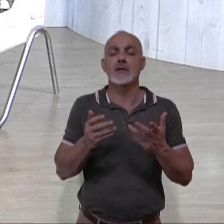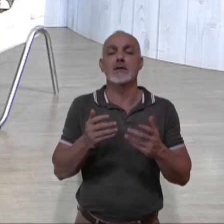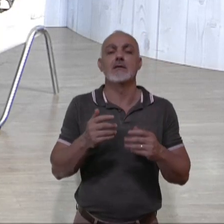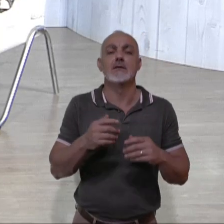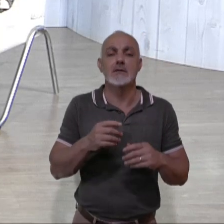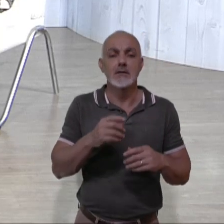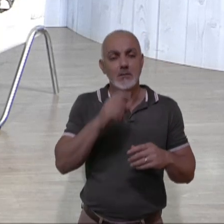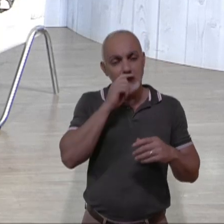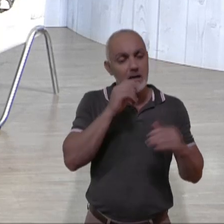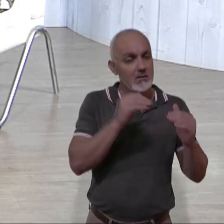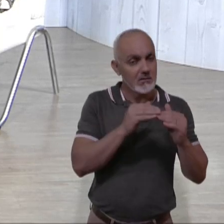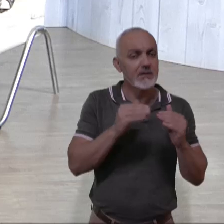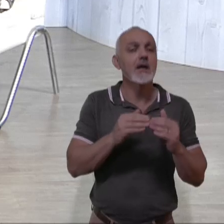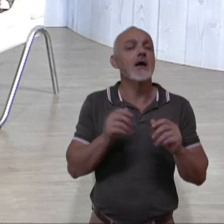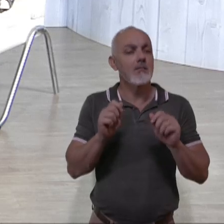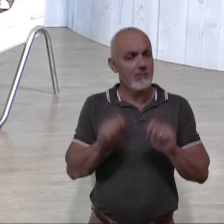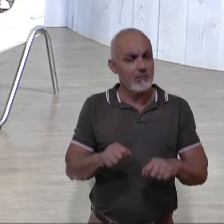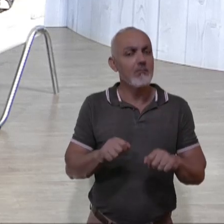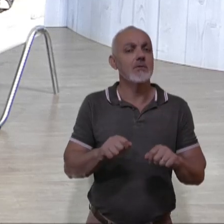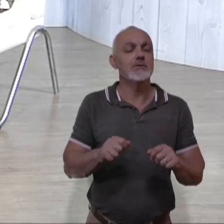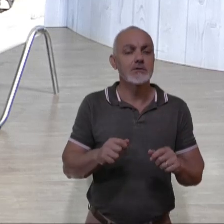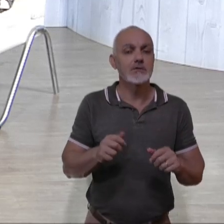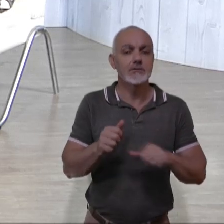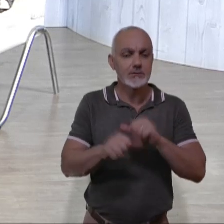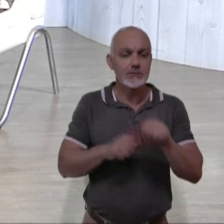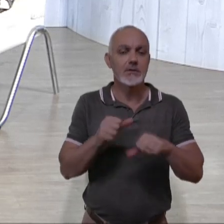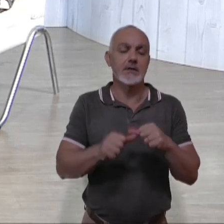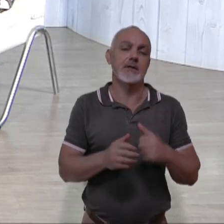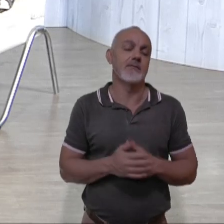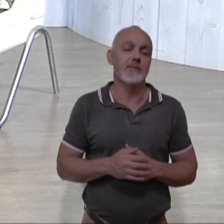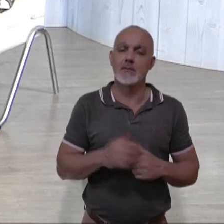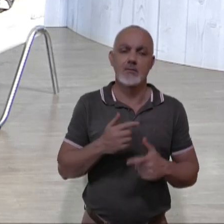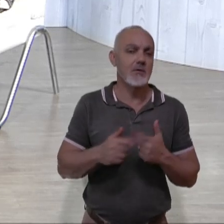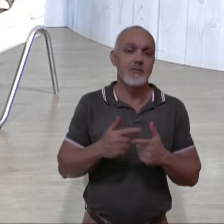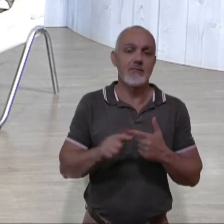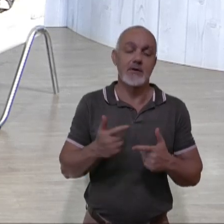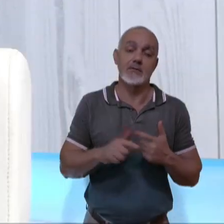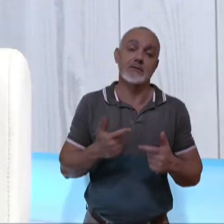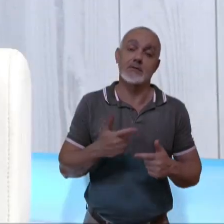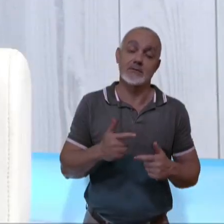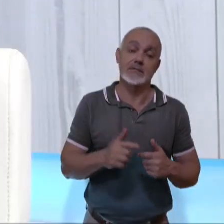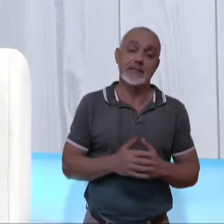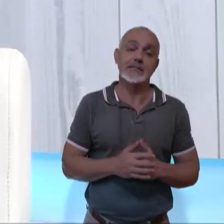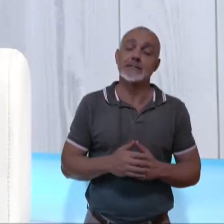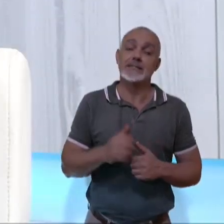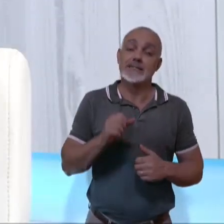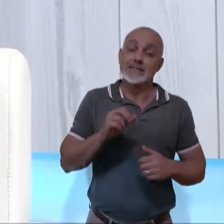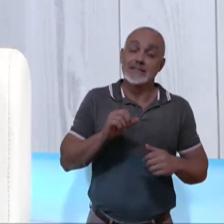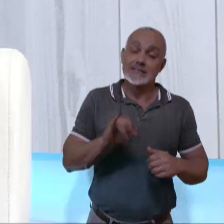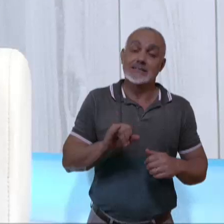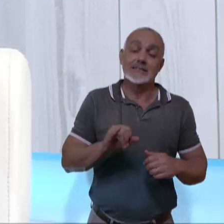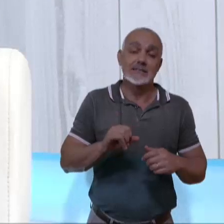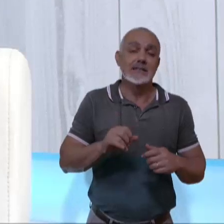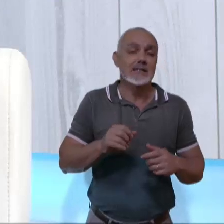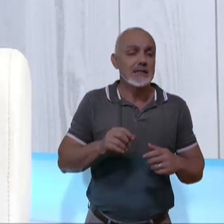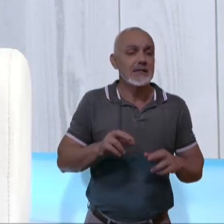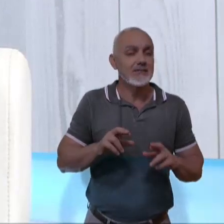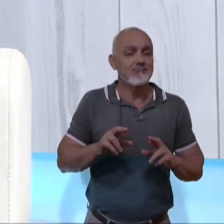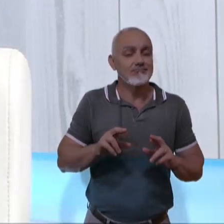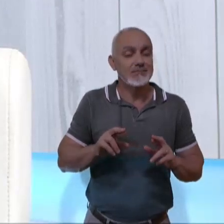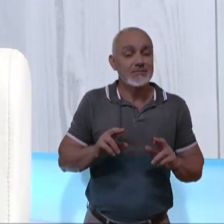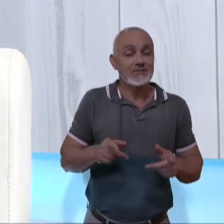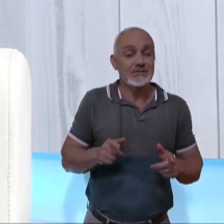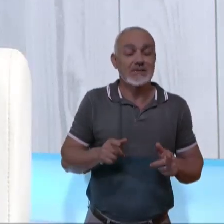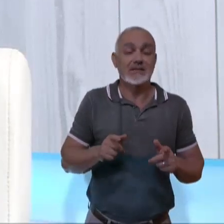pacífico, pode trocar. Uhum. Não tem problema nenhum. Mas se houver alguma divergência, aí sim. Quem decide é o